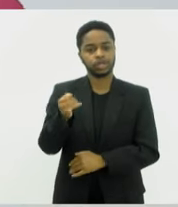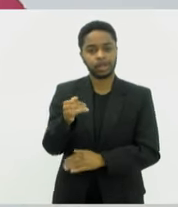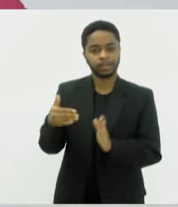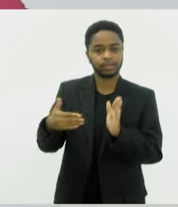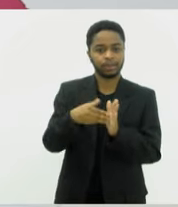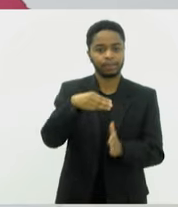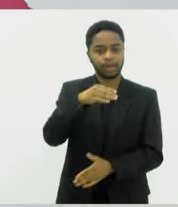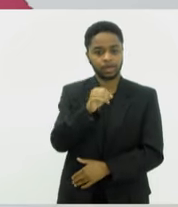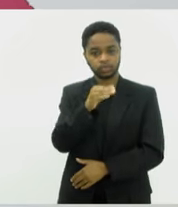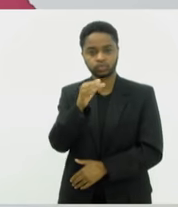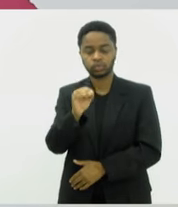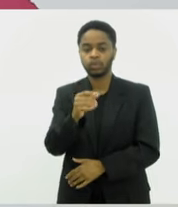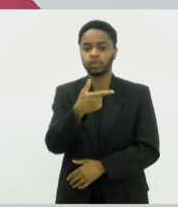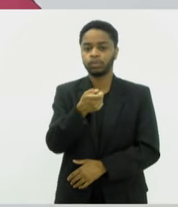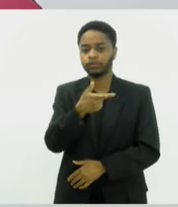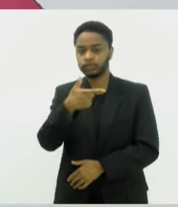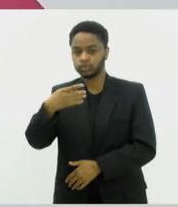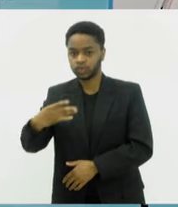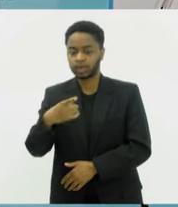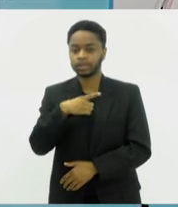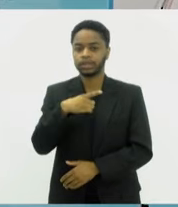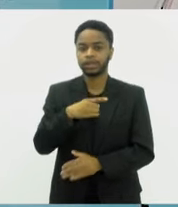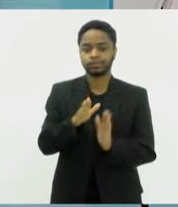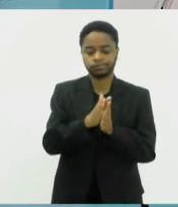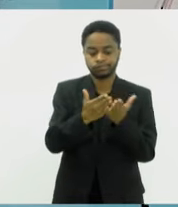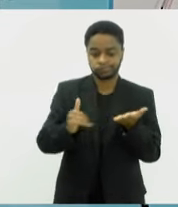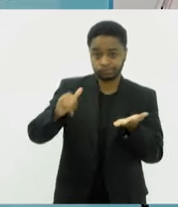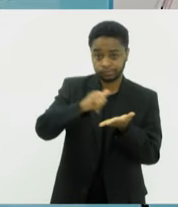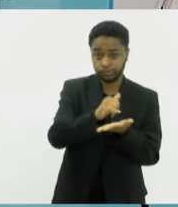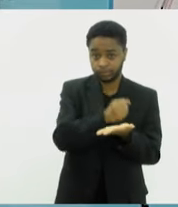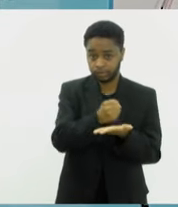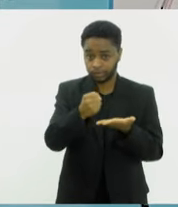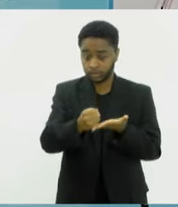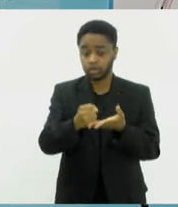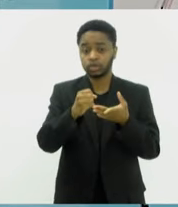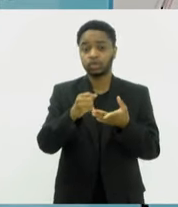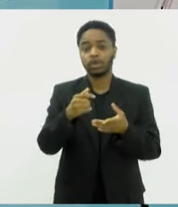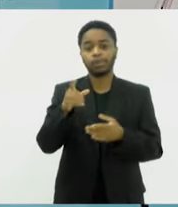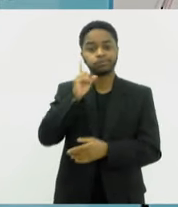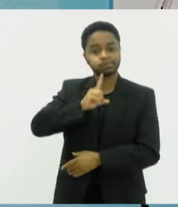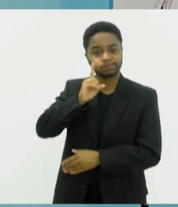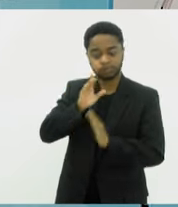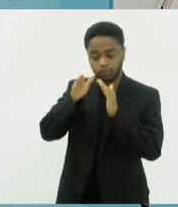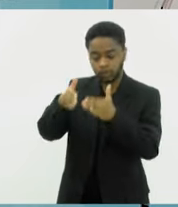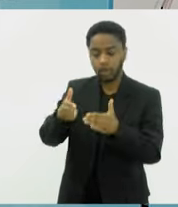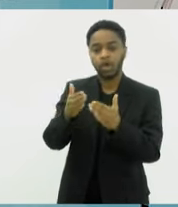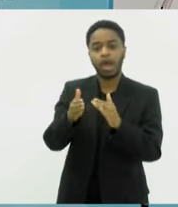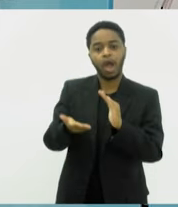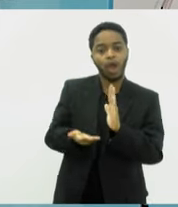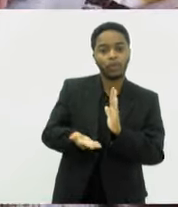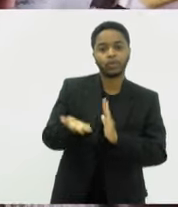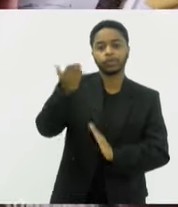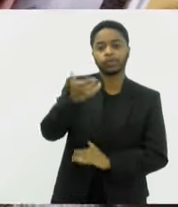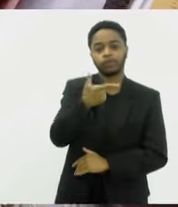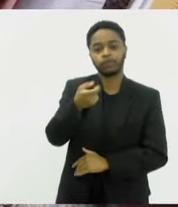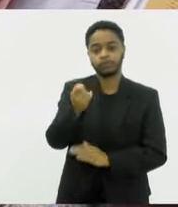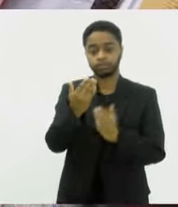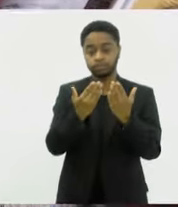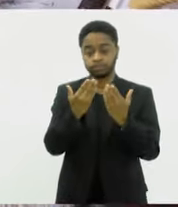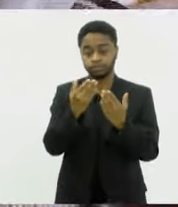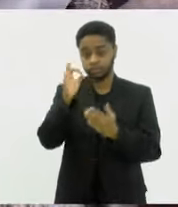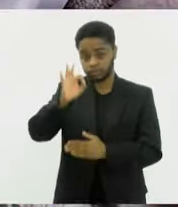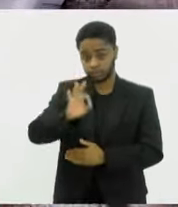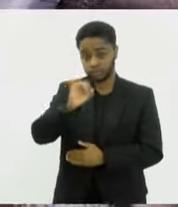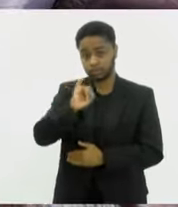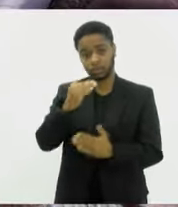vistos para os Estados Unidos processados no Brasil cresceu 20% em comparação com o mesmo período do ano passado Isso significa